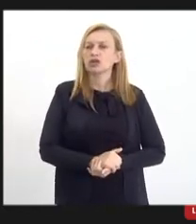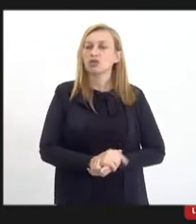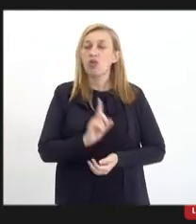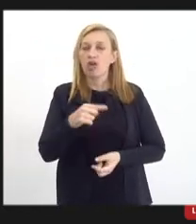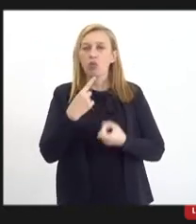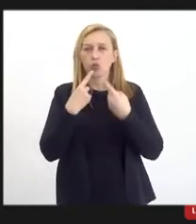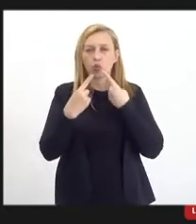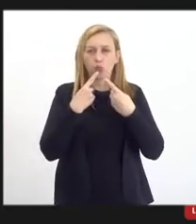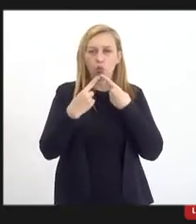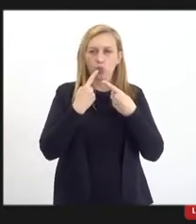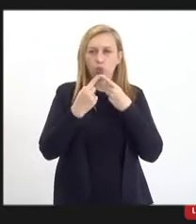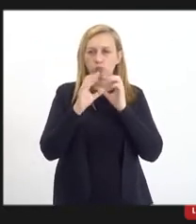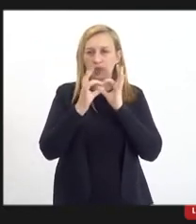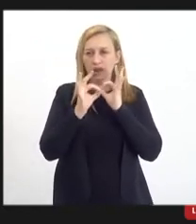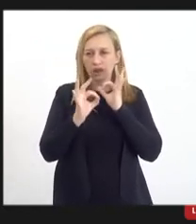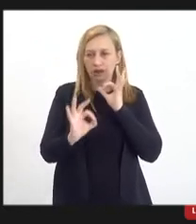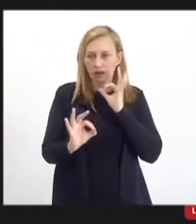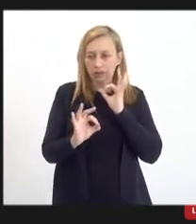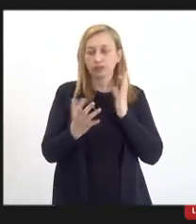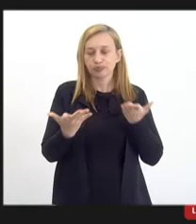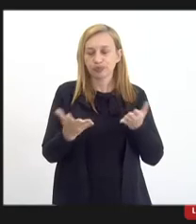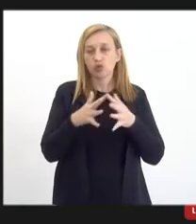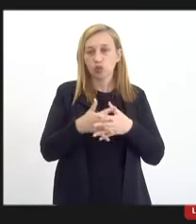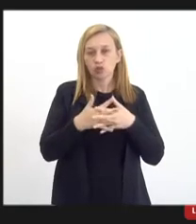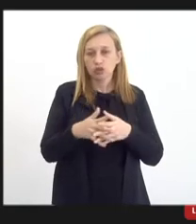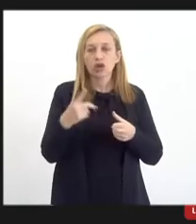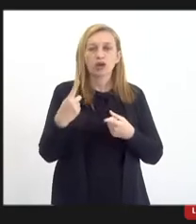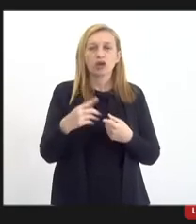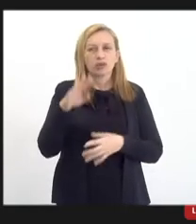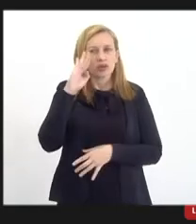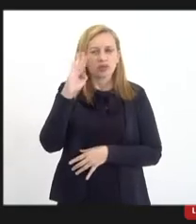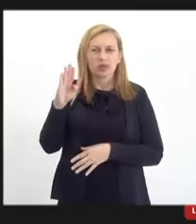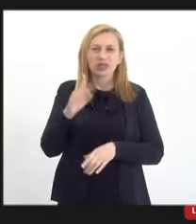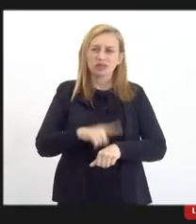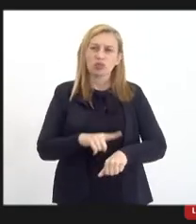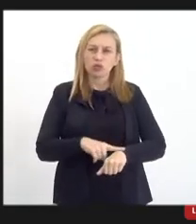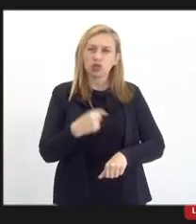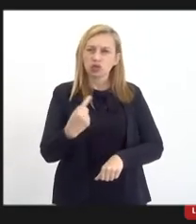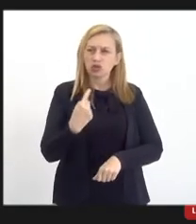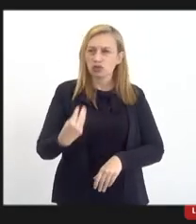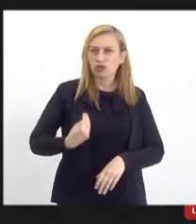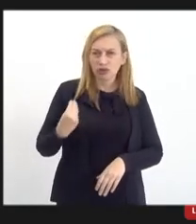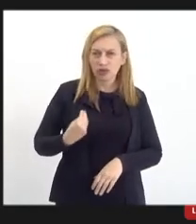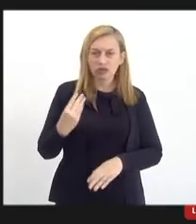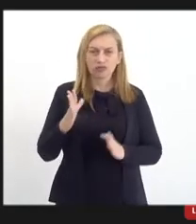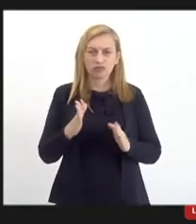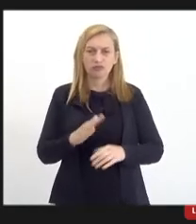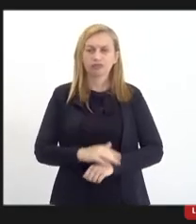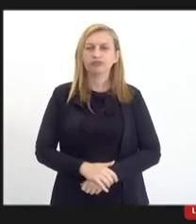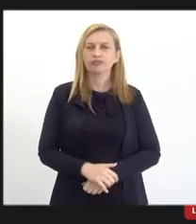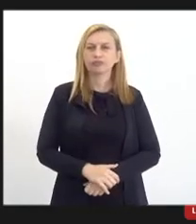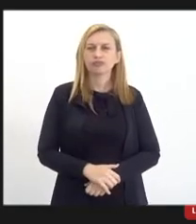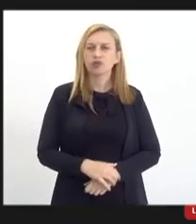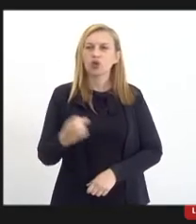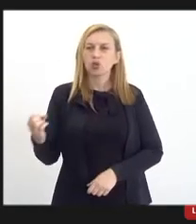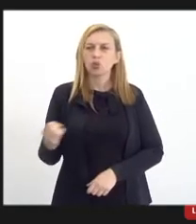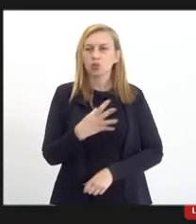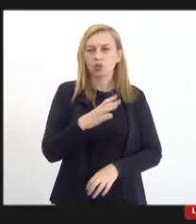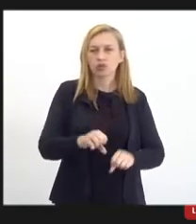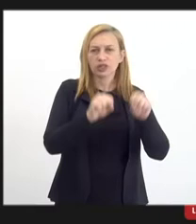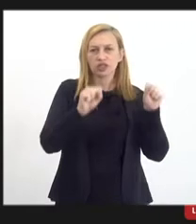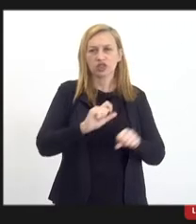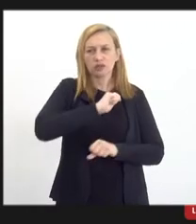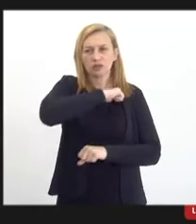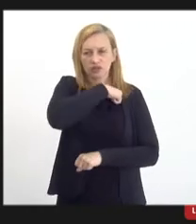uma discussão bastante complexa, principalmente nesse momento que a gente vive aí, do novo regime